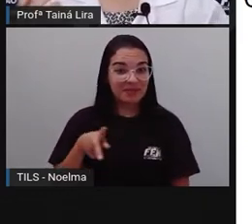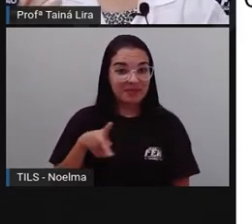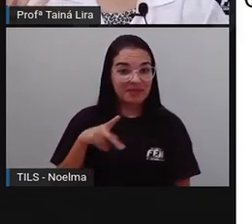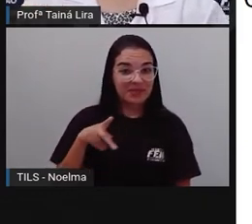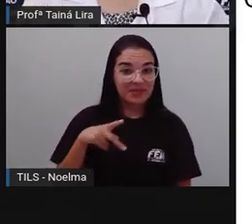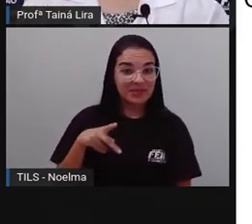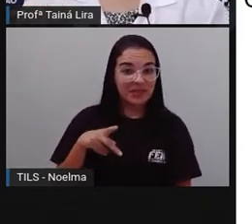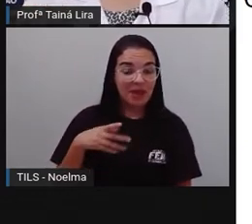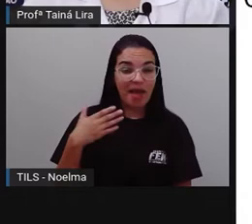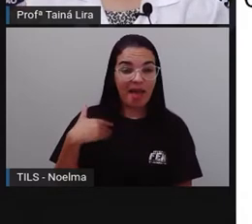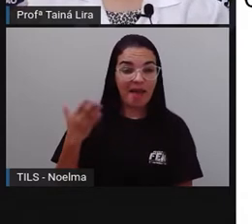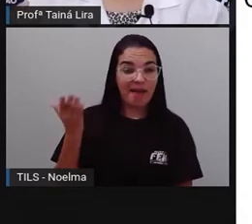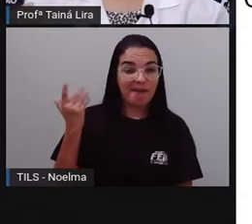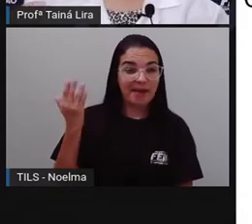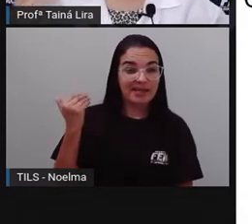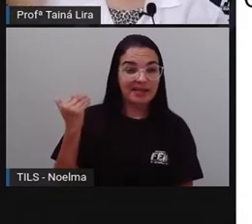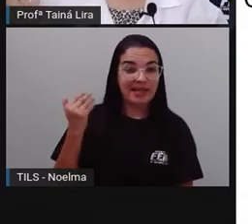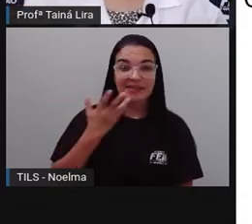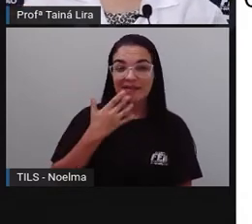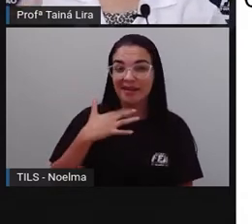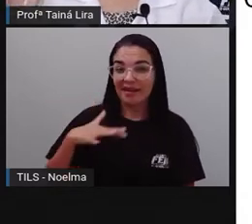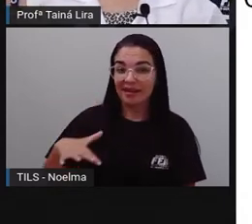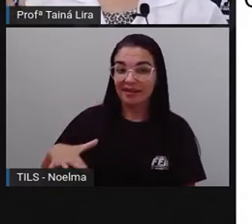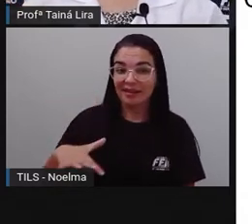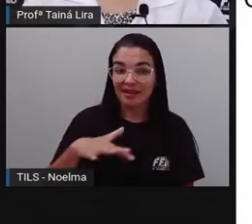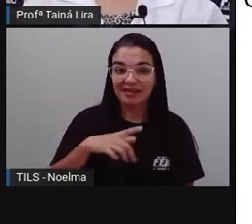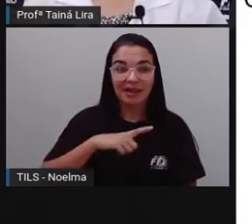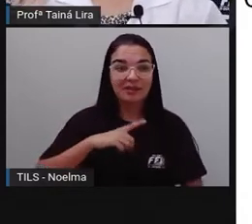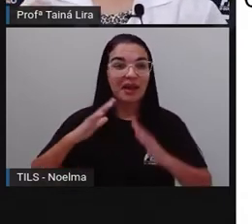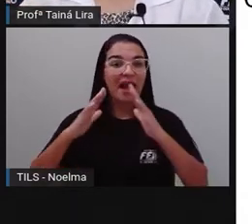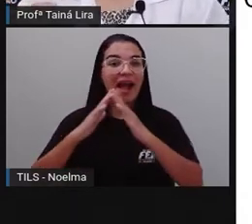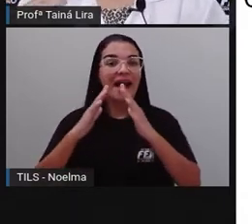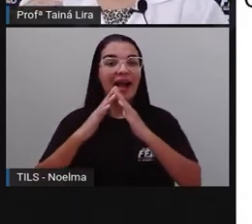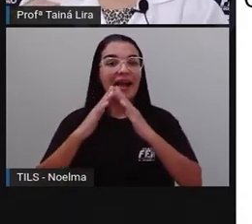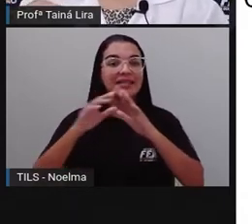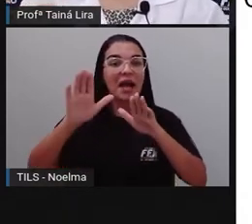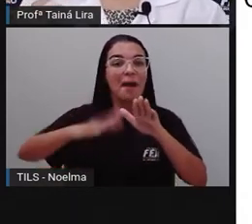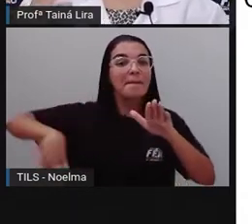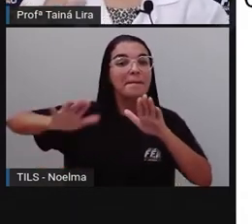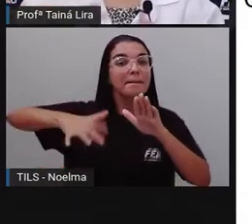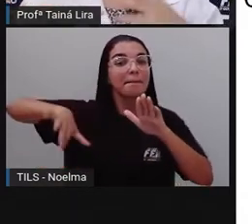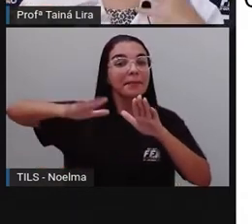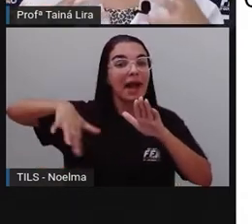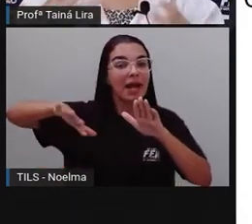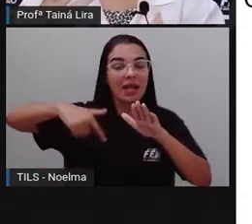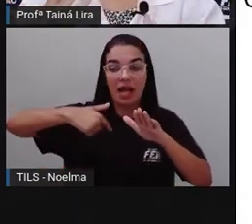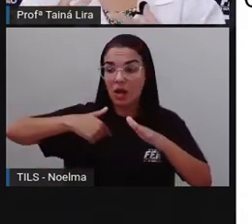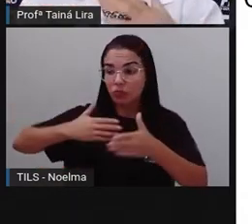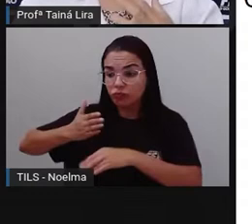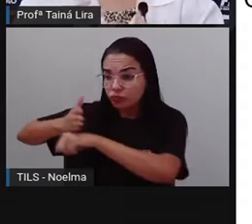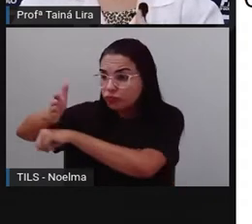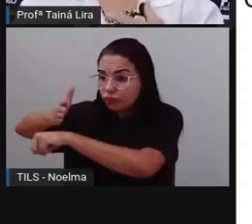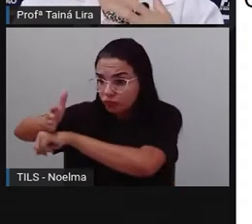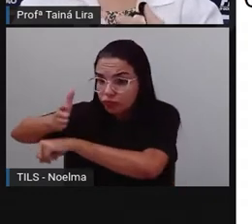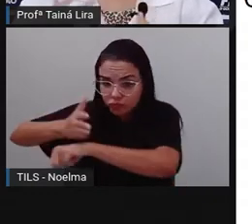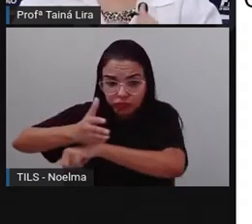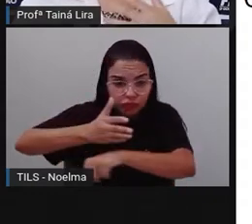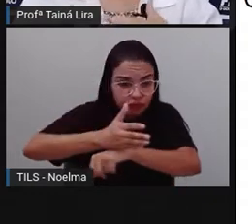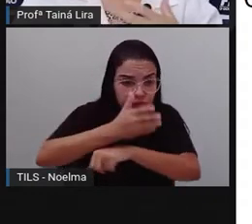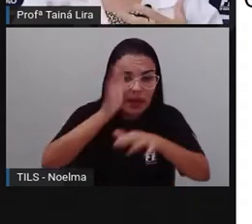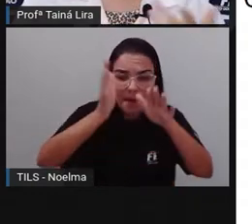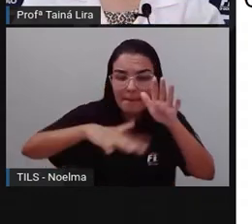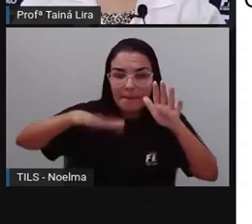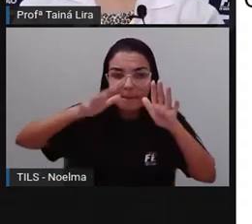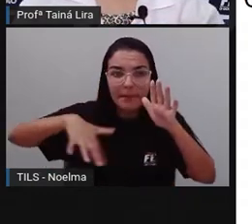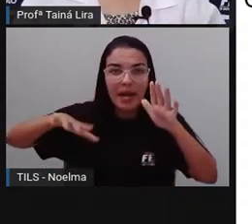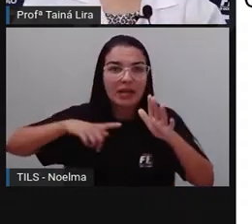quando eu era criança, eu tinha lá uma casa de praia, e aí eu frequentava a praia, eu